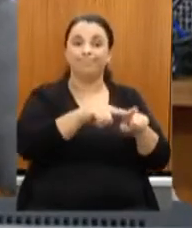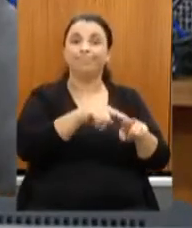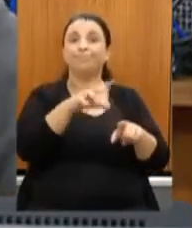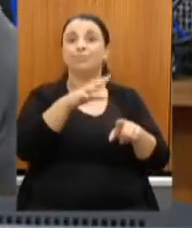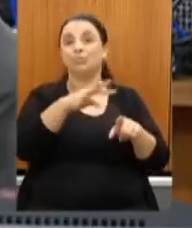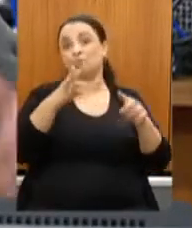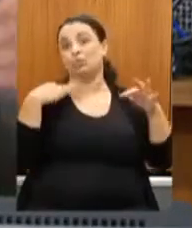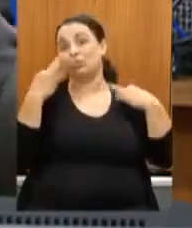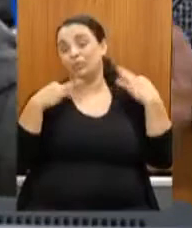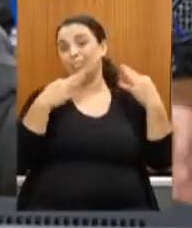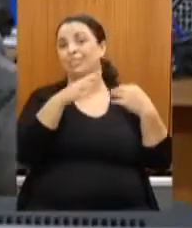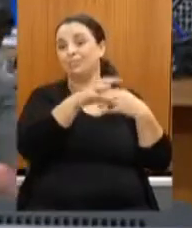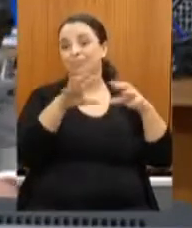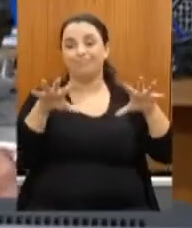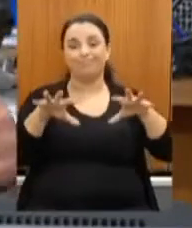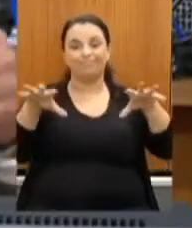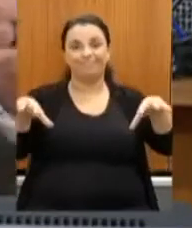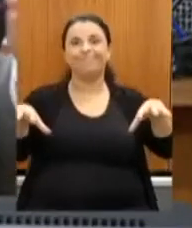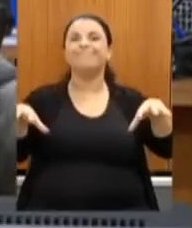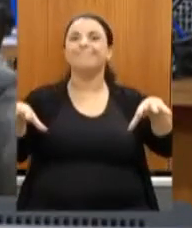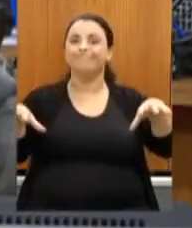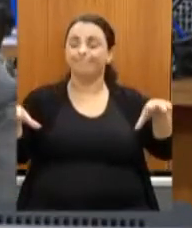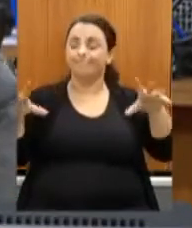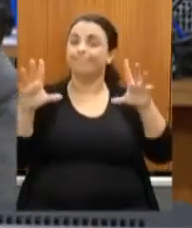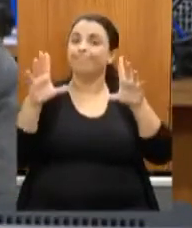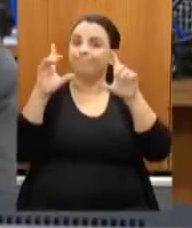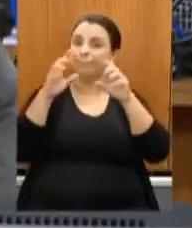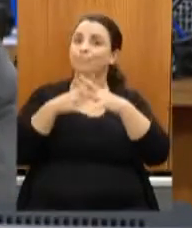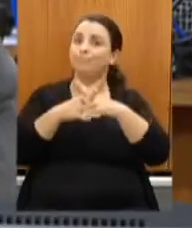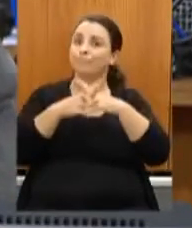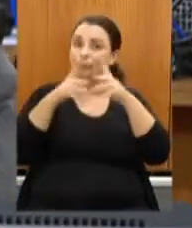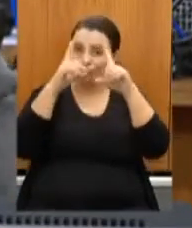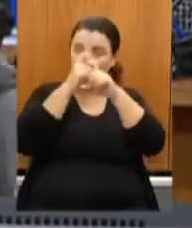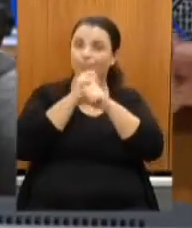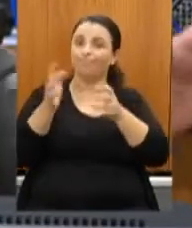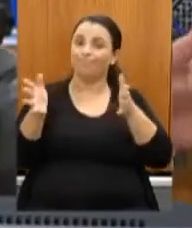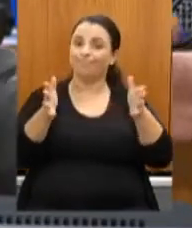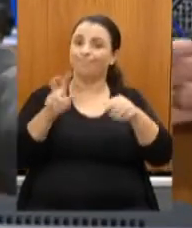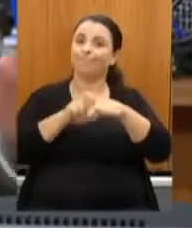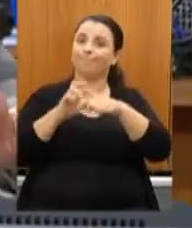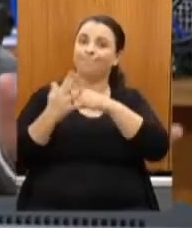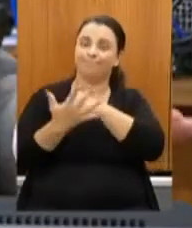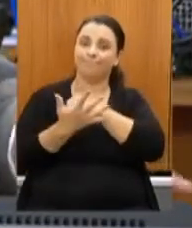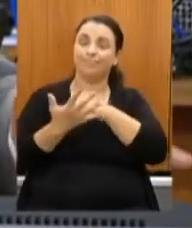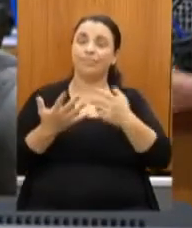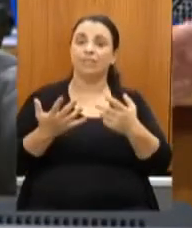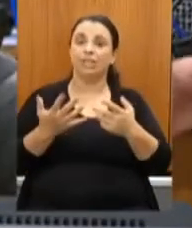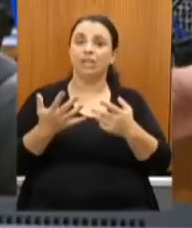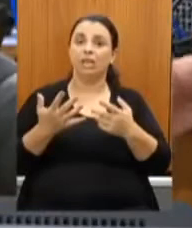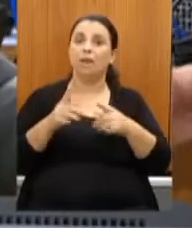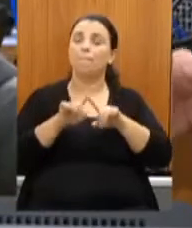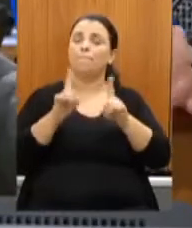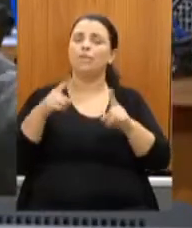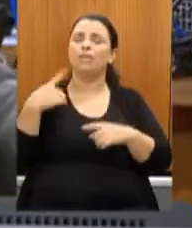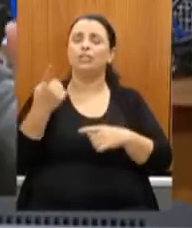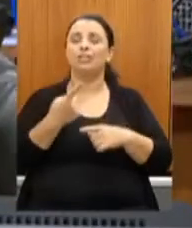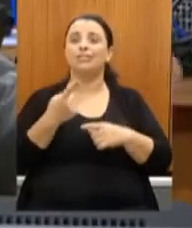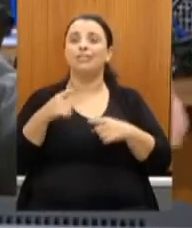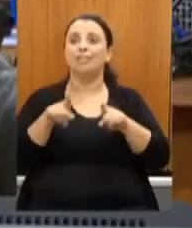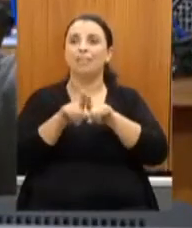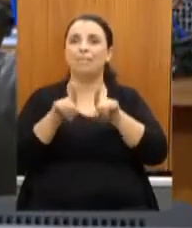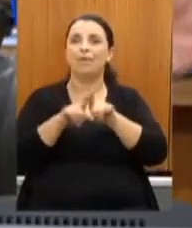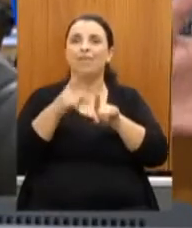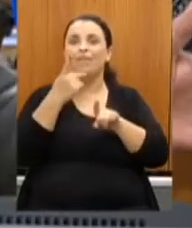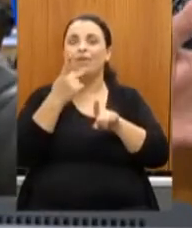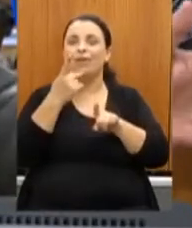de tudo para contrariar todos os prognósticos que dizem que o setor de turismo vai ser